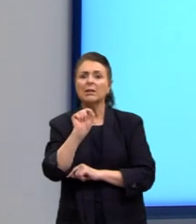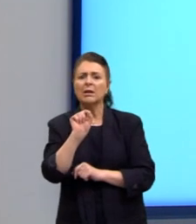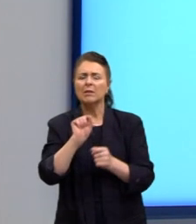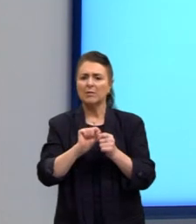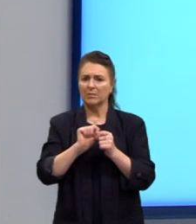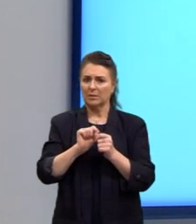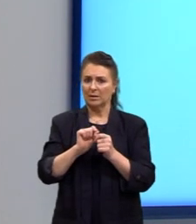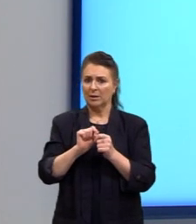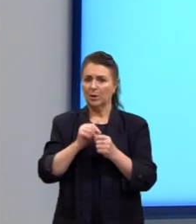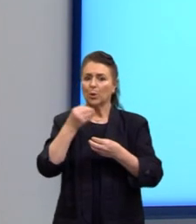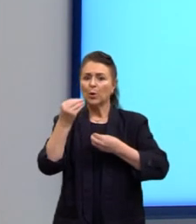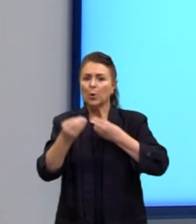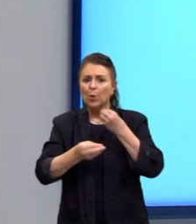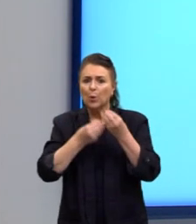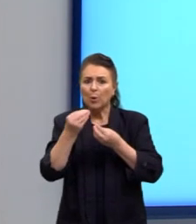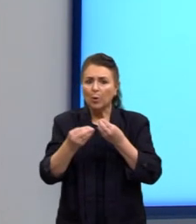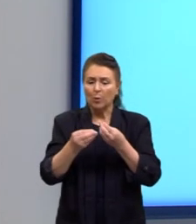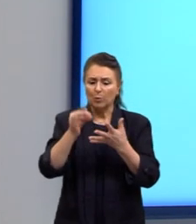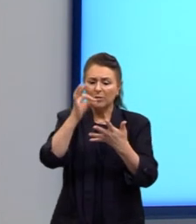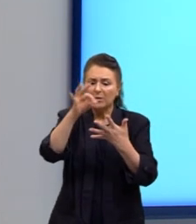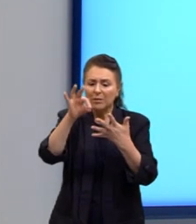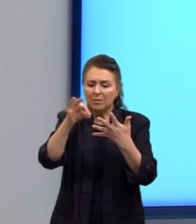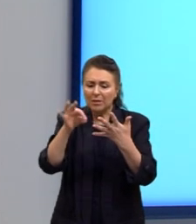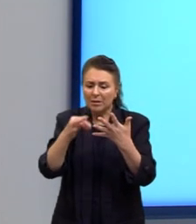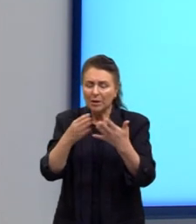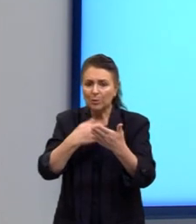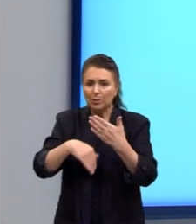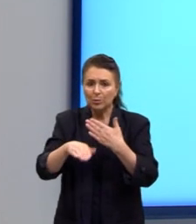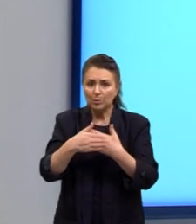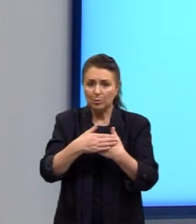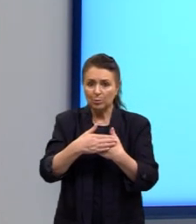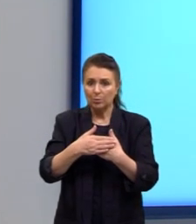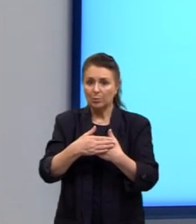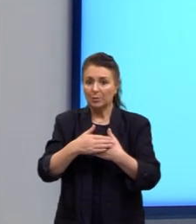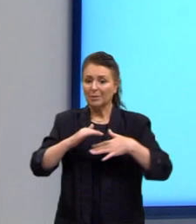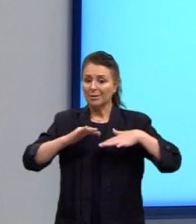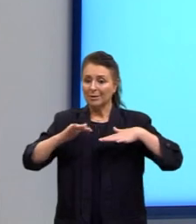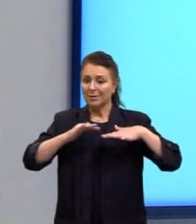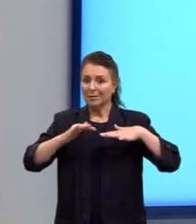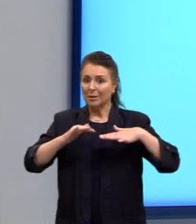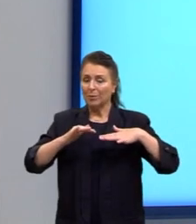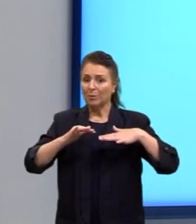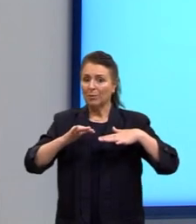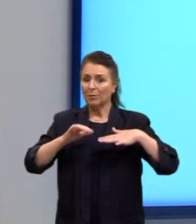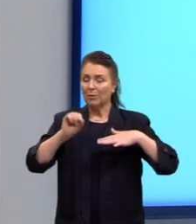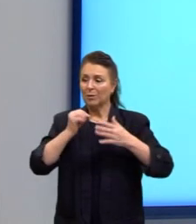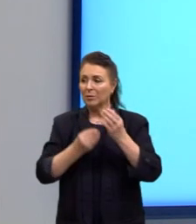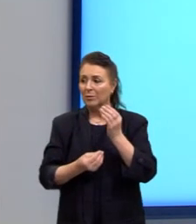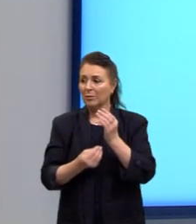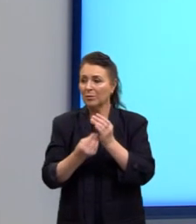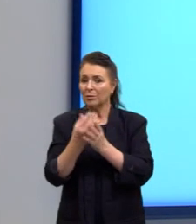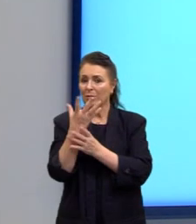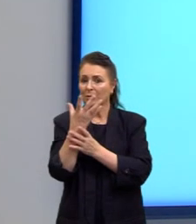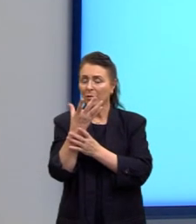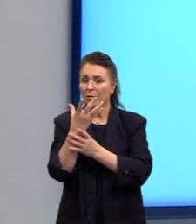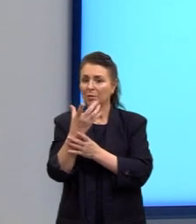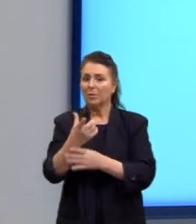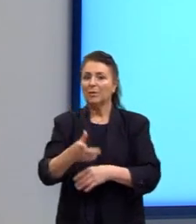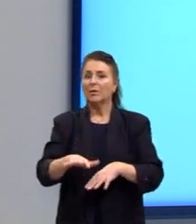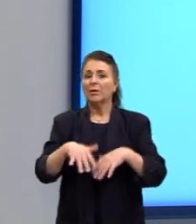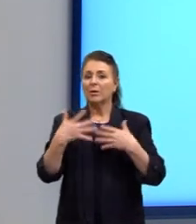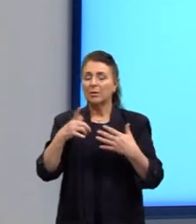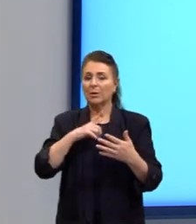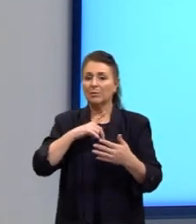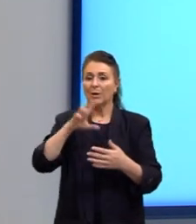por qual meio, com detalhamento e que ação que isso vai gerar. Então, gente fala lá, tem mais um